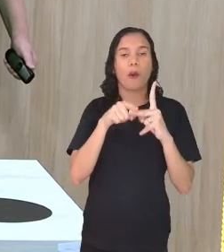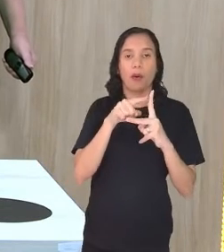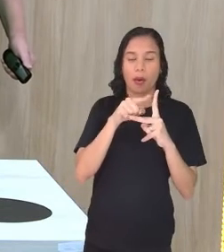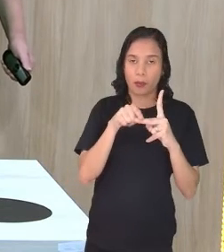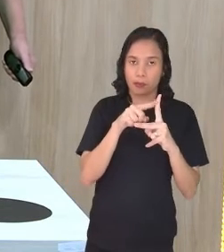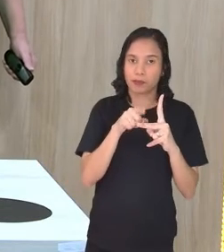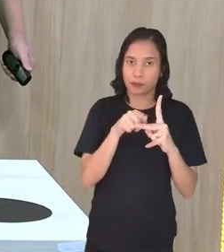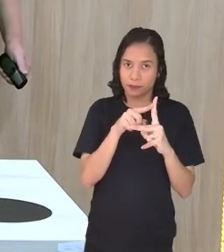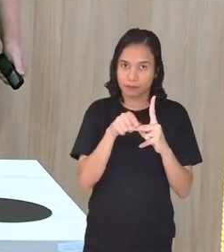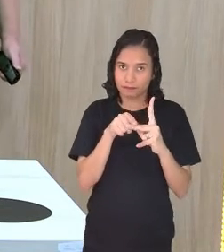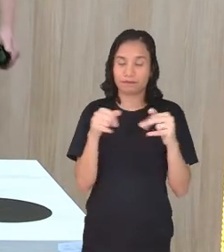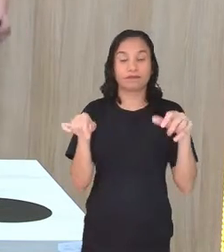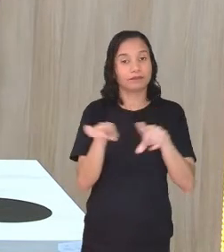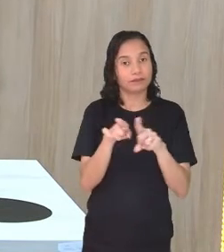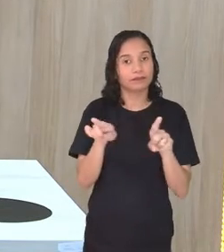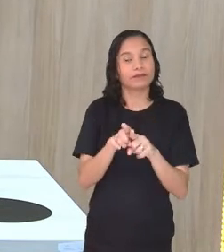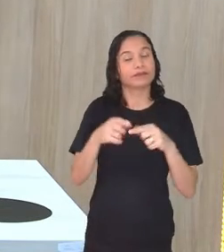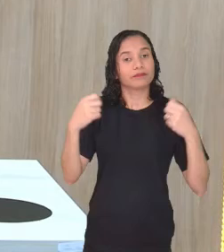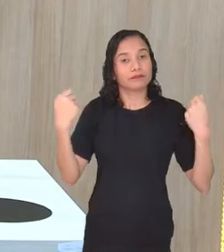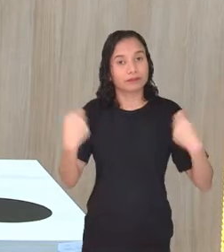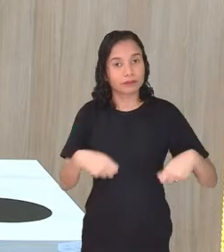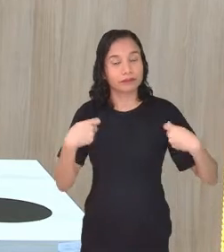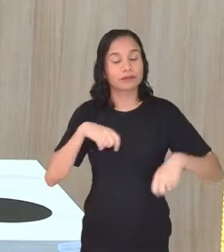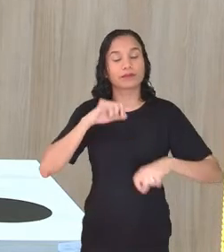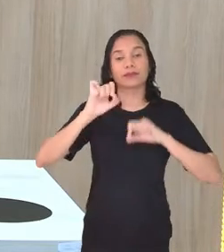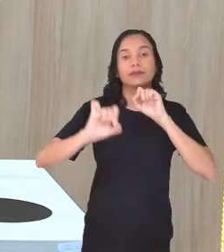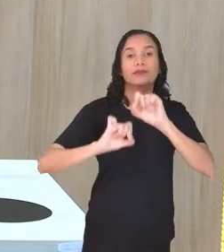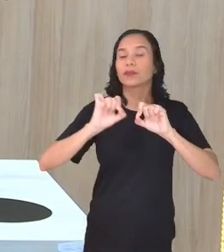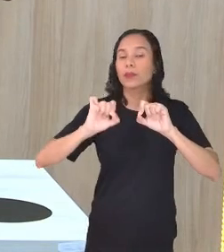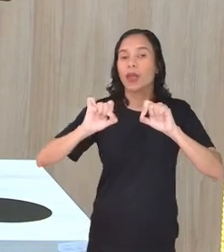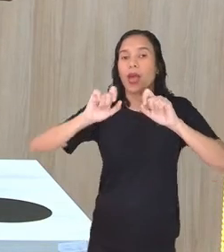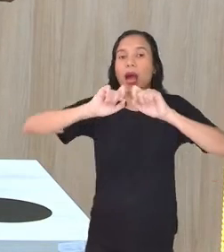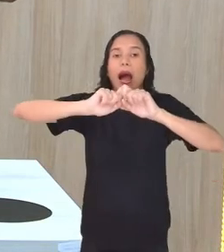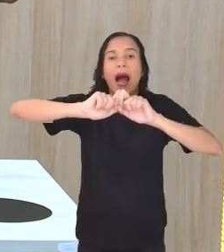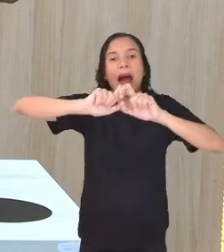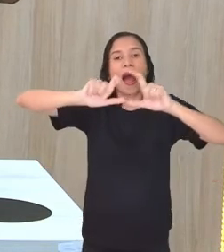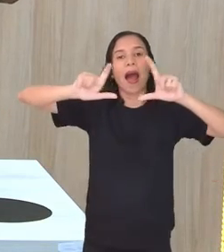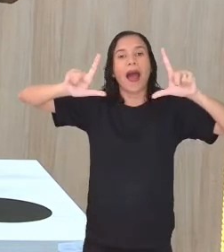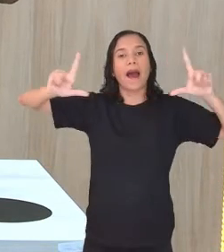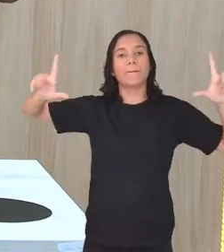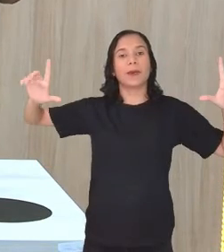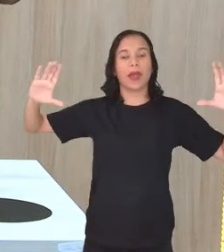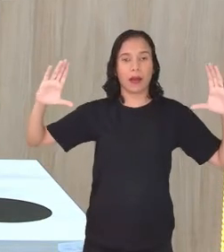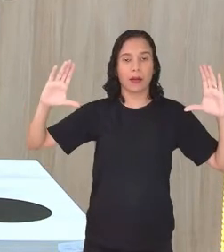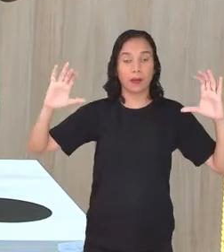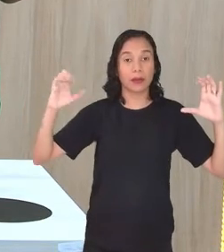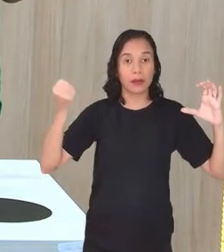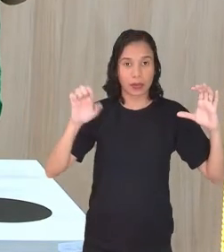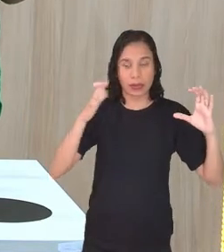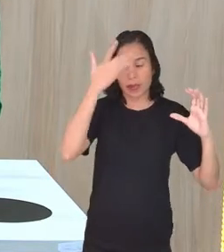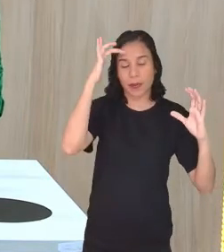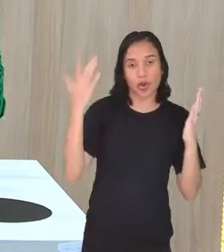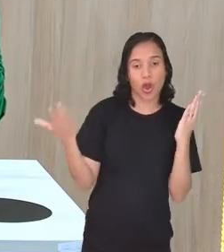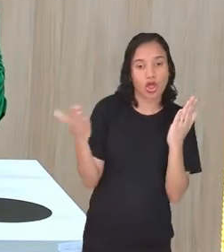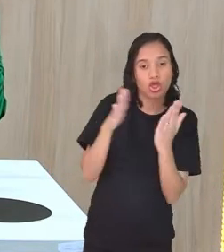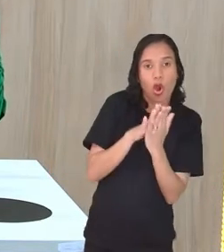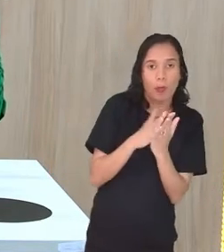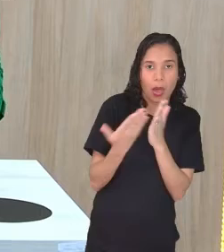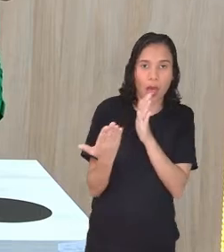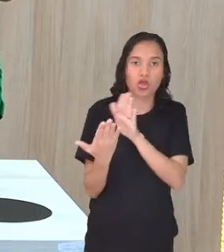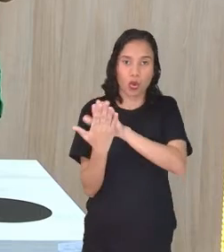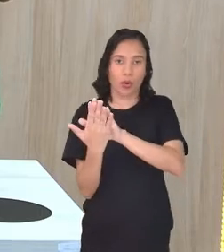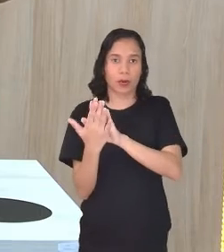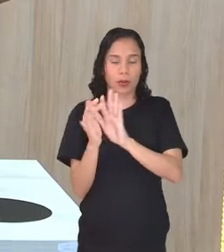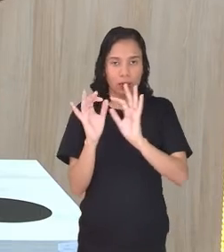ângulos. E eu vou... Você vai ampliar na mesma... Se eu vou dobrar um lado, eu vou dobrar o outro.